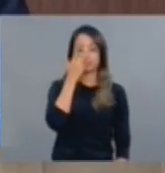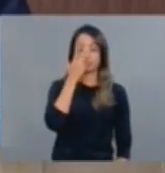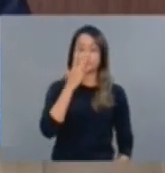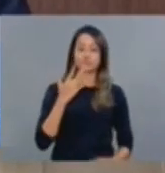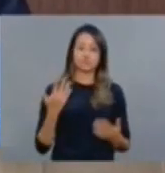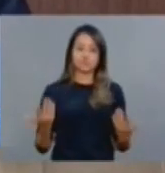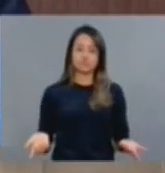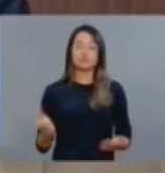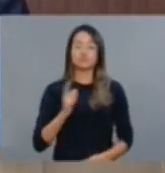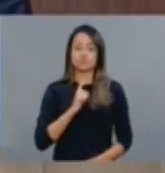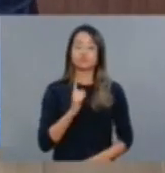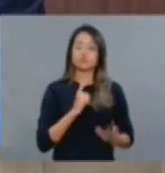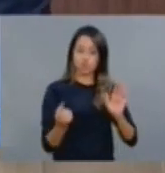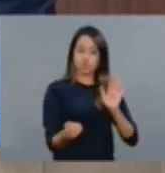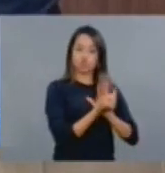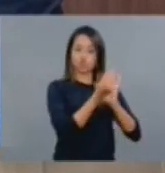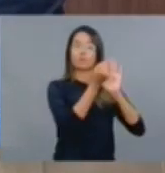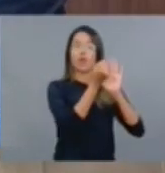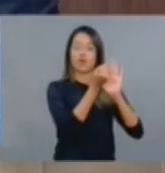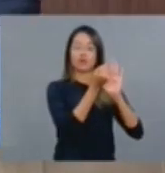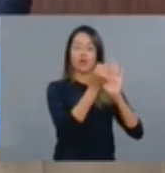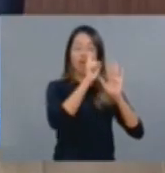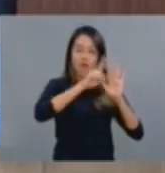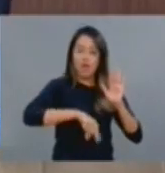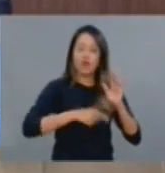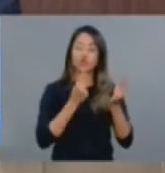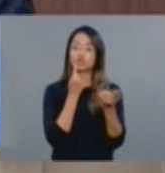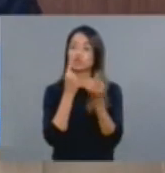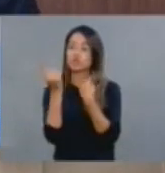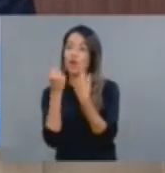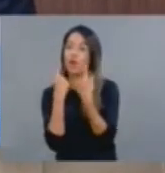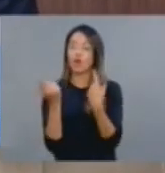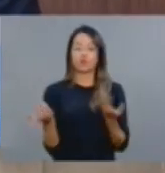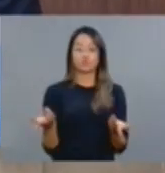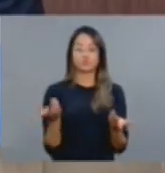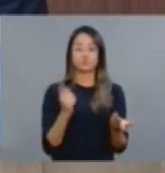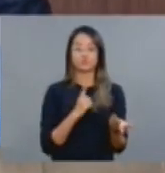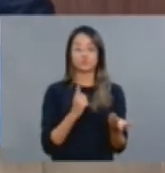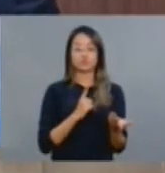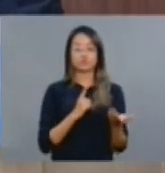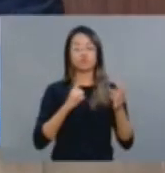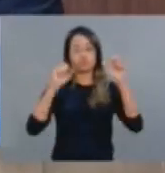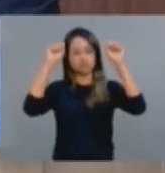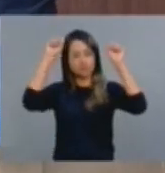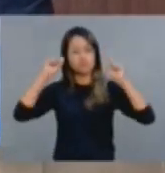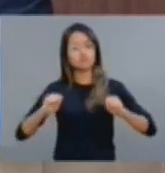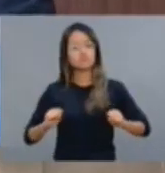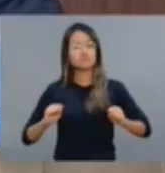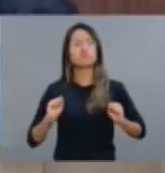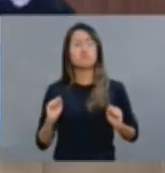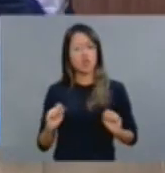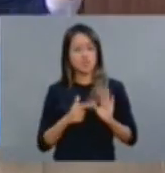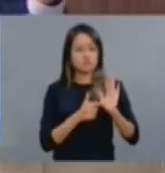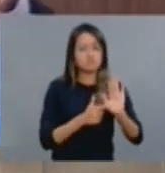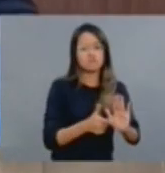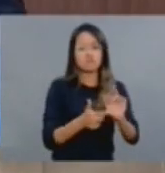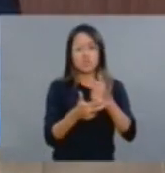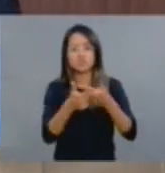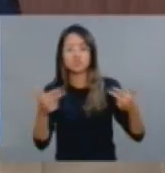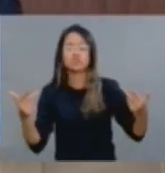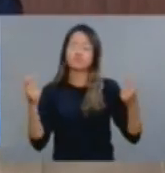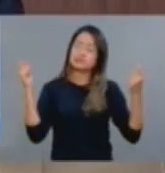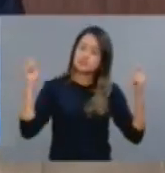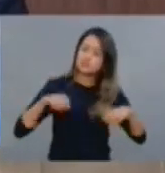É um governo do diálogo, é um governo da transparência, é um governo que discute, amplia as